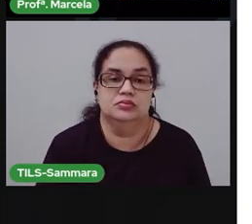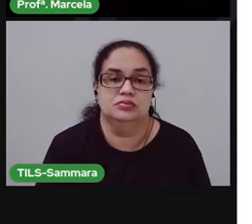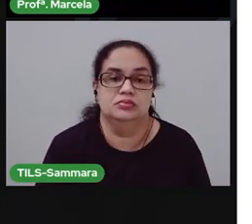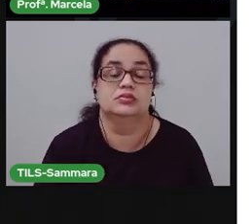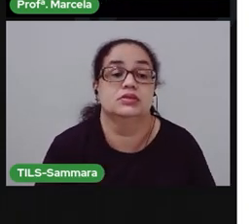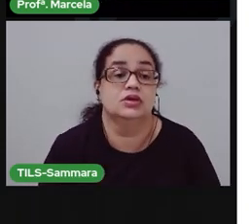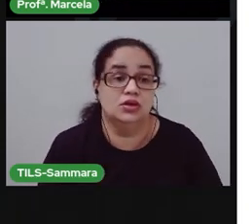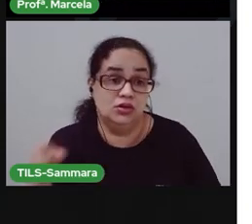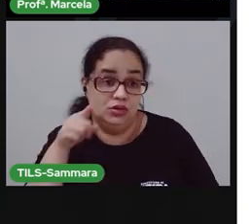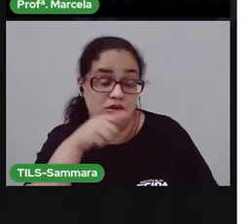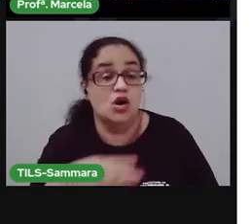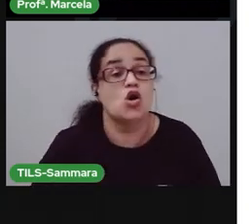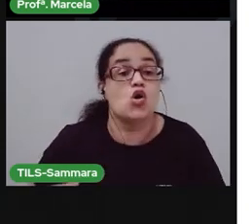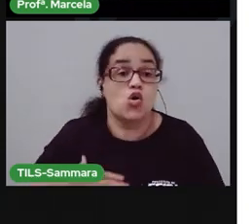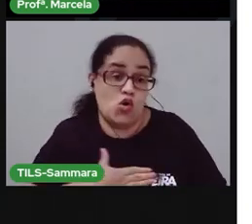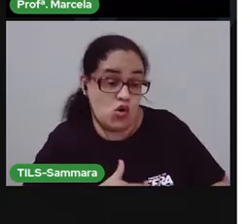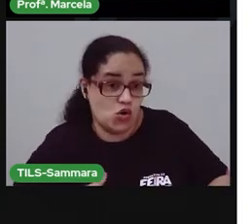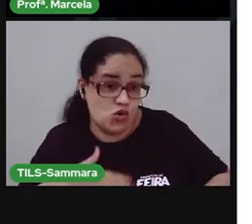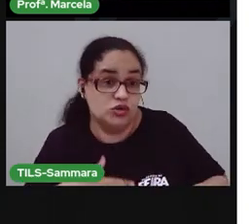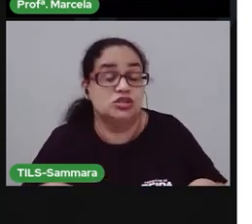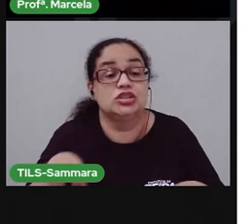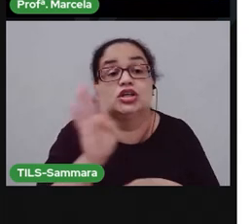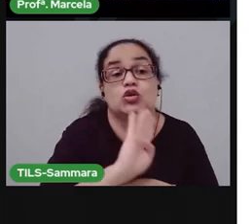E aí, gostaram do vídeo?